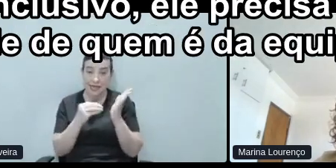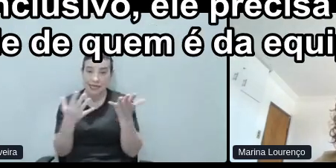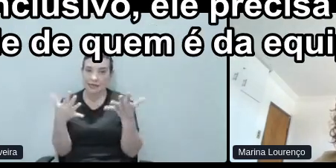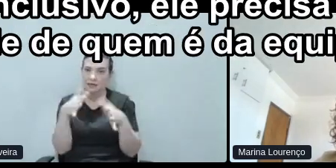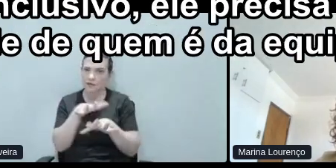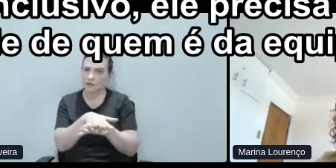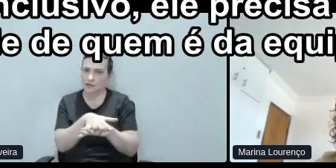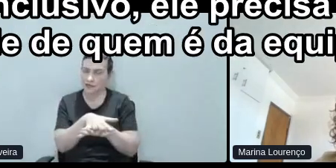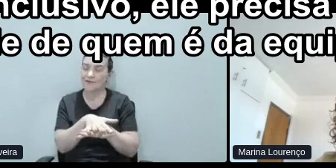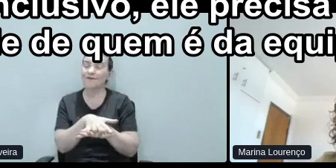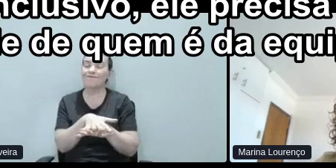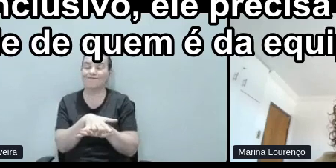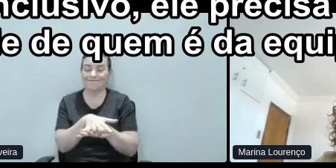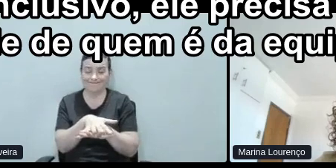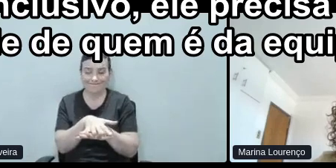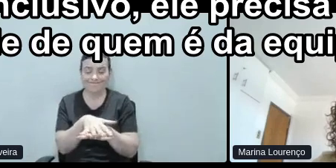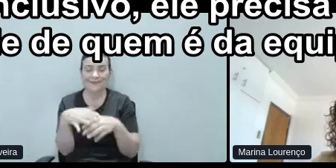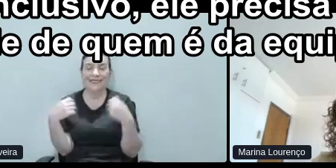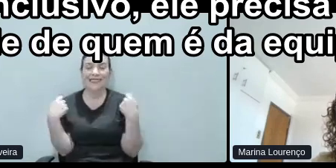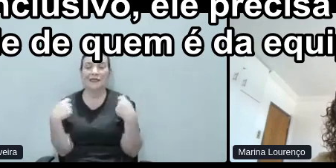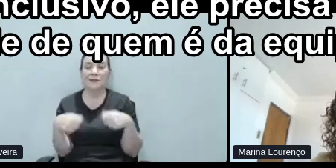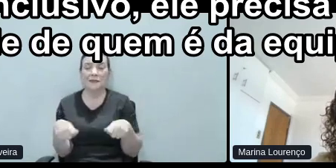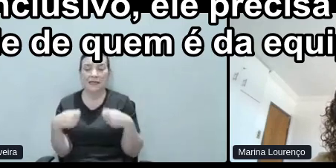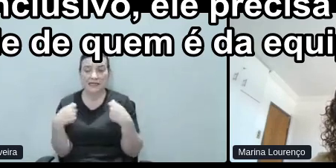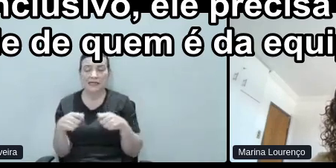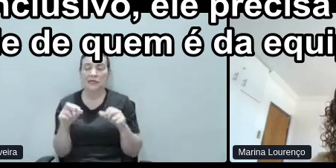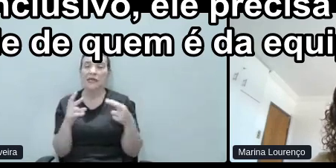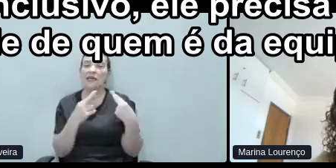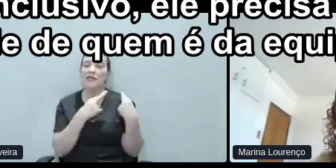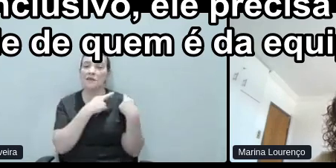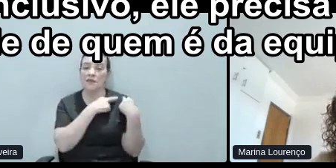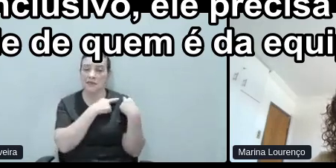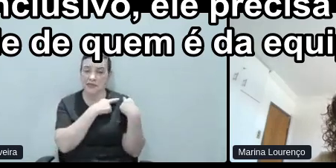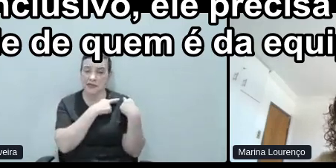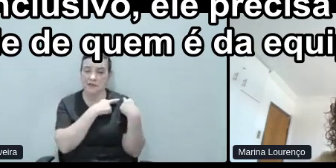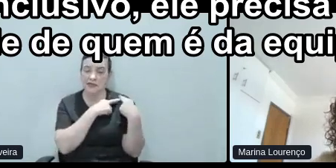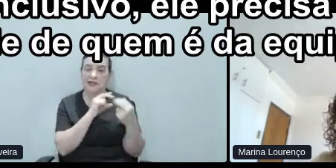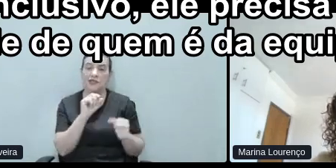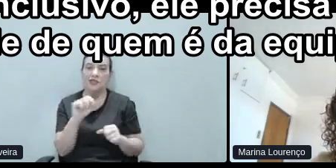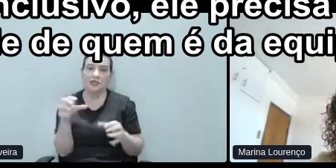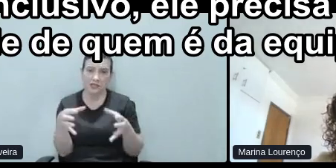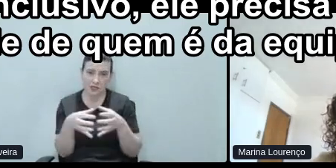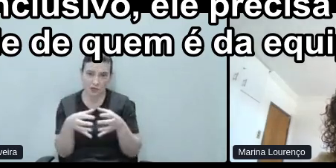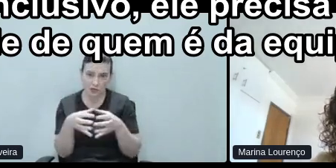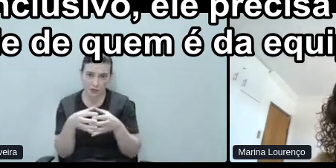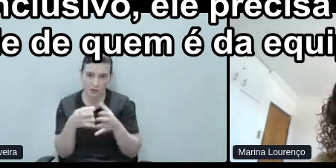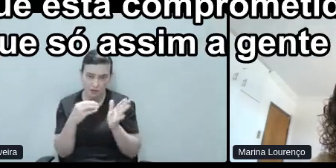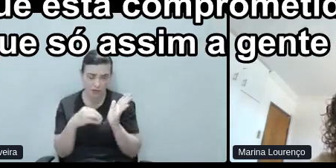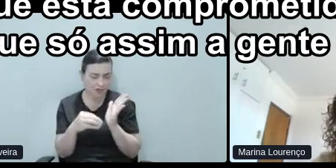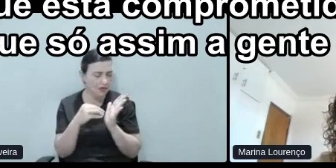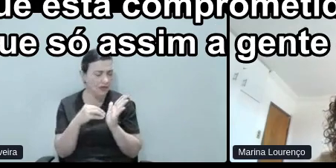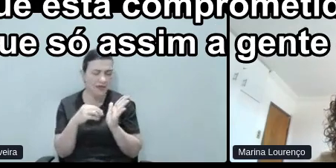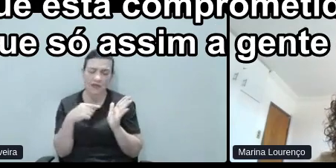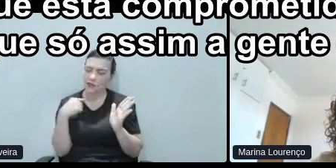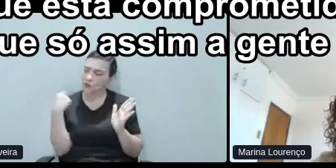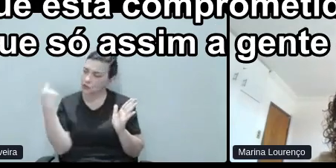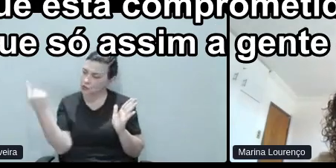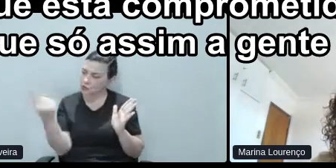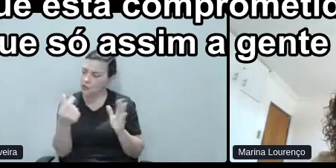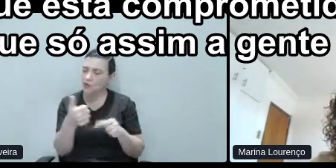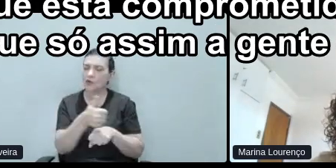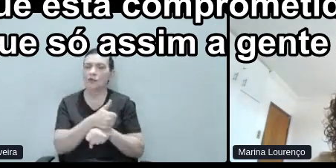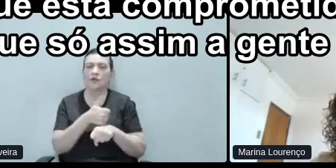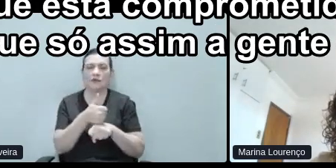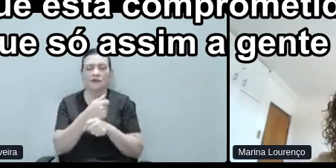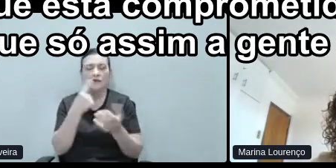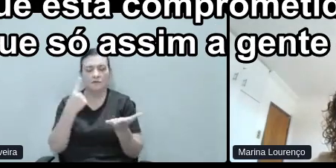encarado não só a responsabilidade de quem é da equipe design, mas de todo profissional que está comprometido